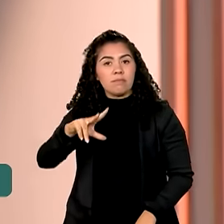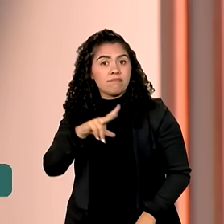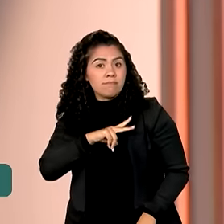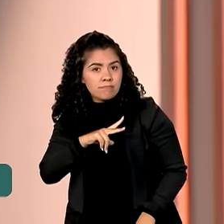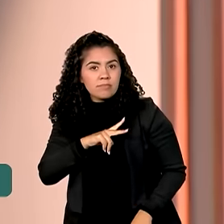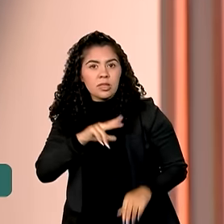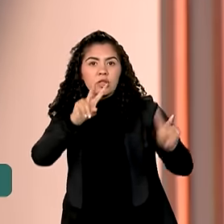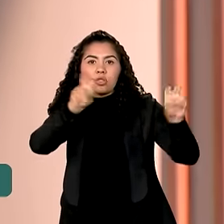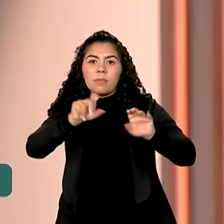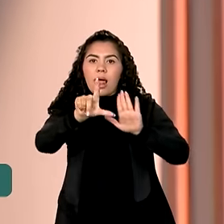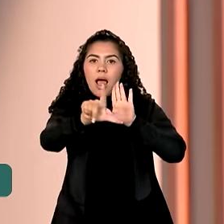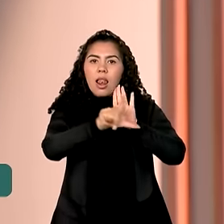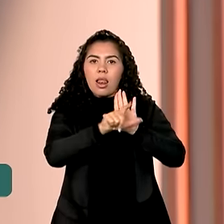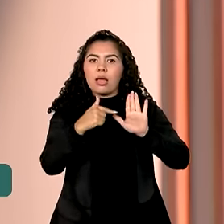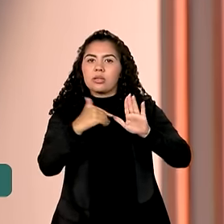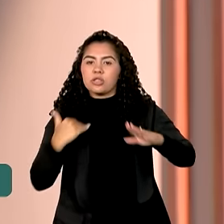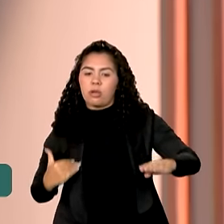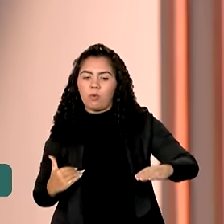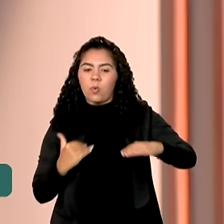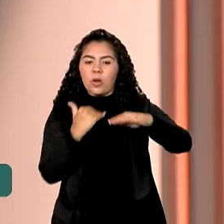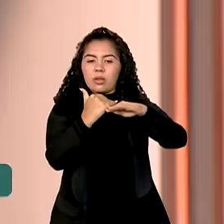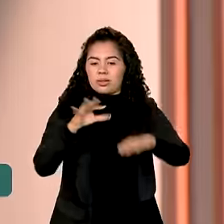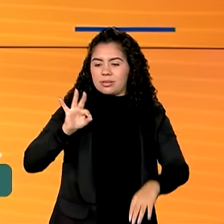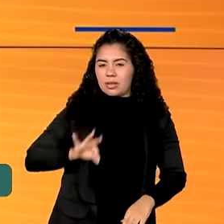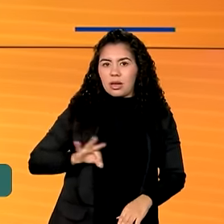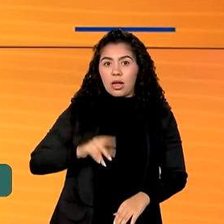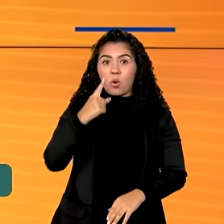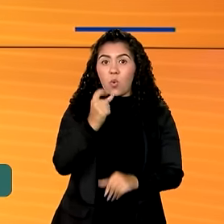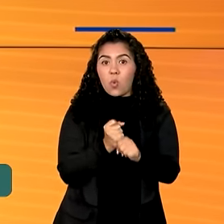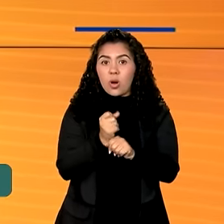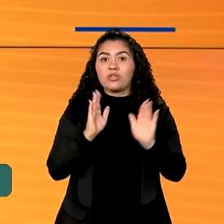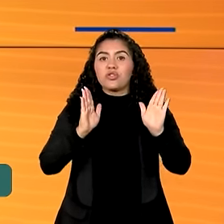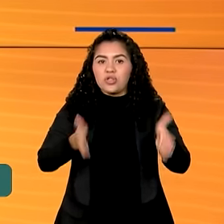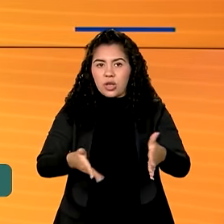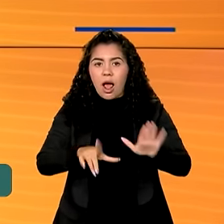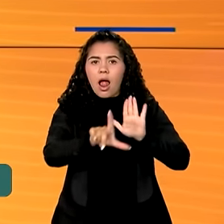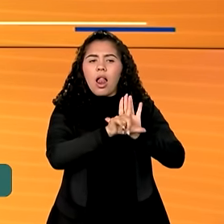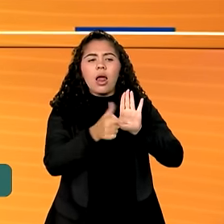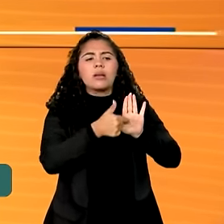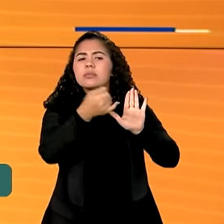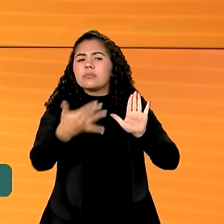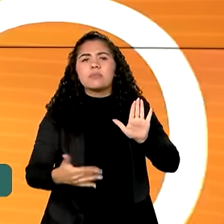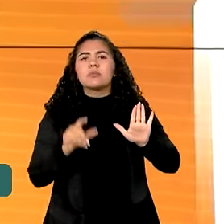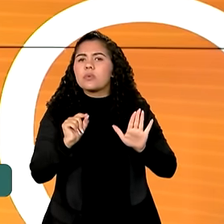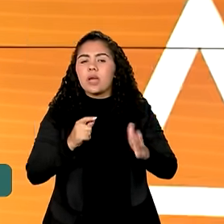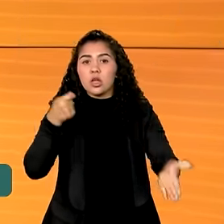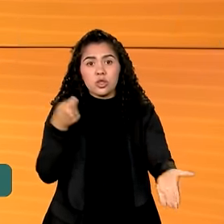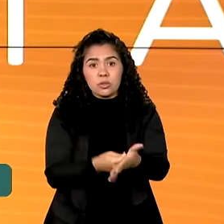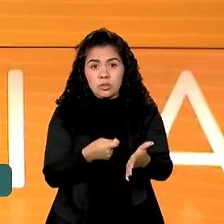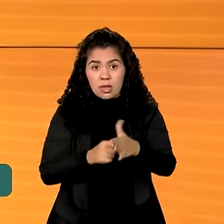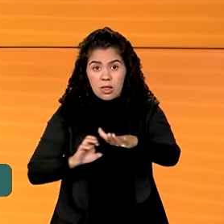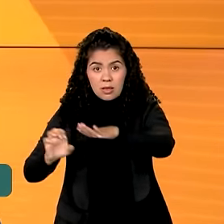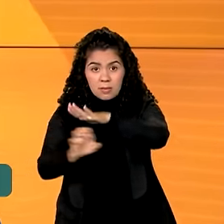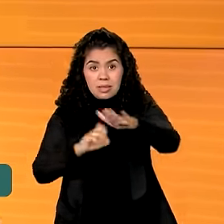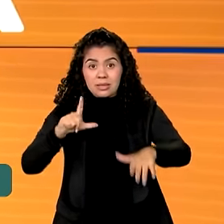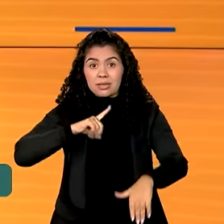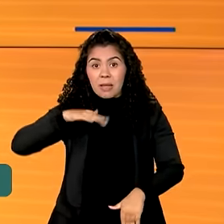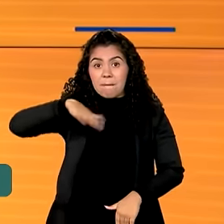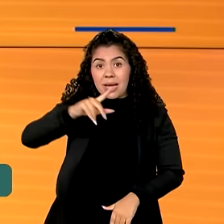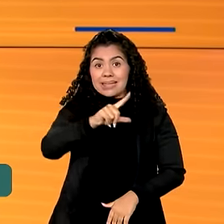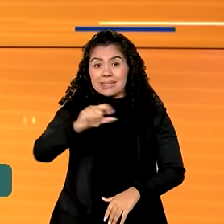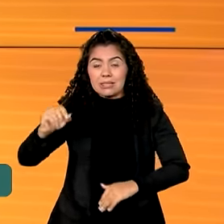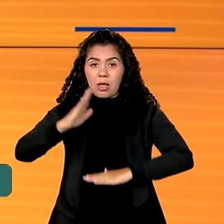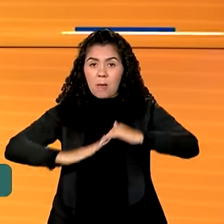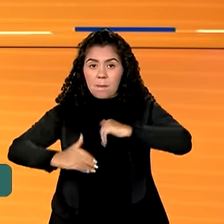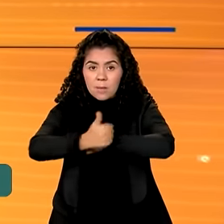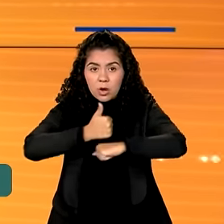Lei de Igualdade Salarial, que completou um ano. A lei exige que empresas com mais de 100 empregados produzam